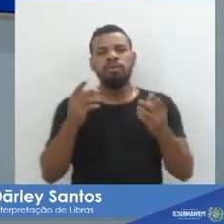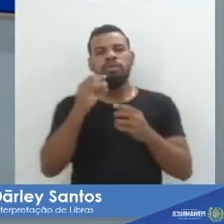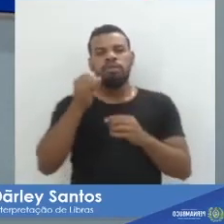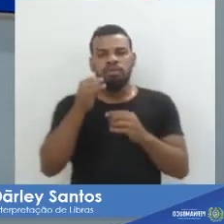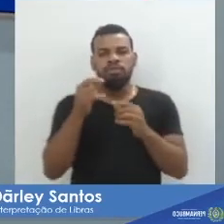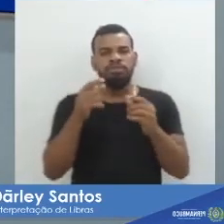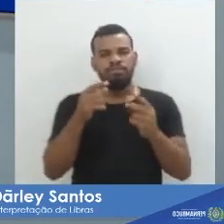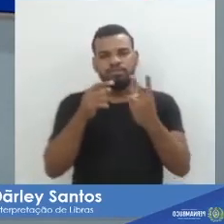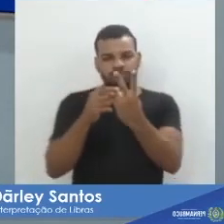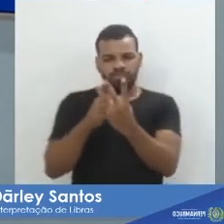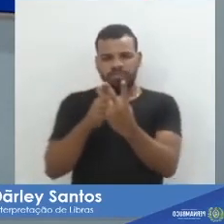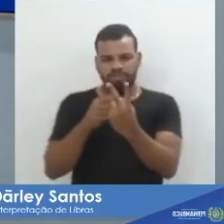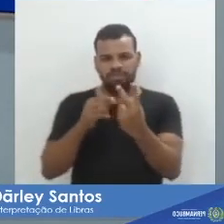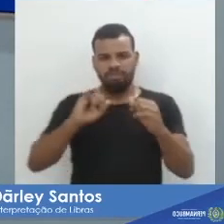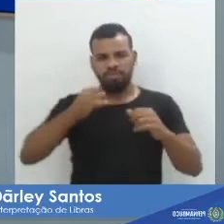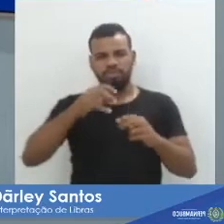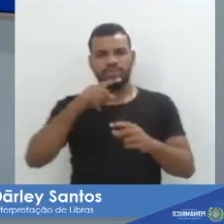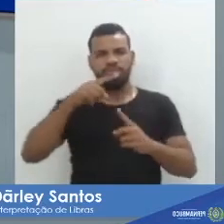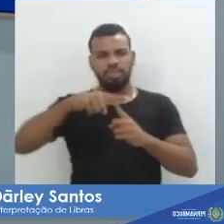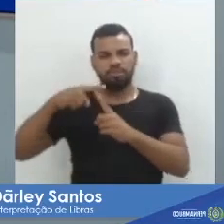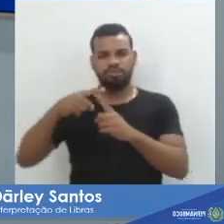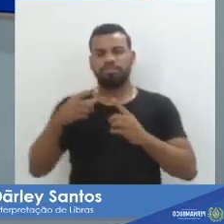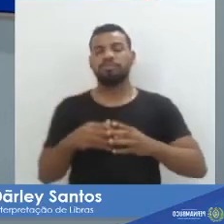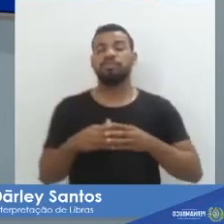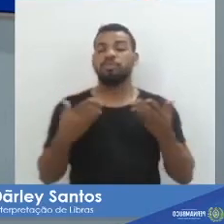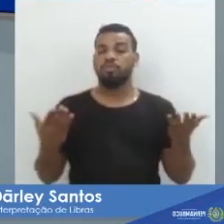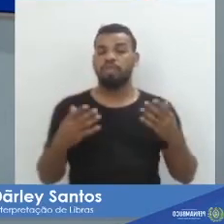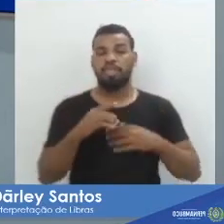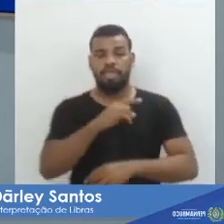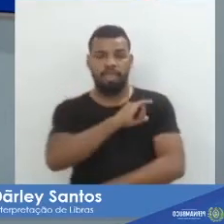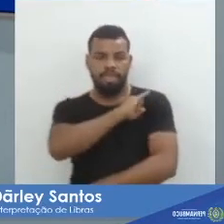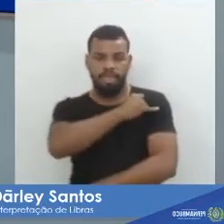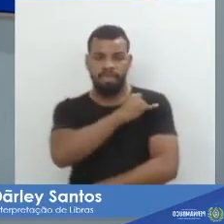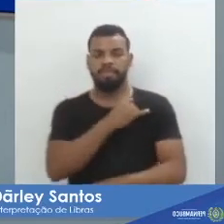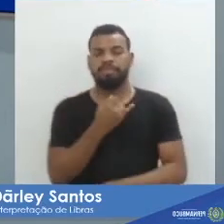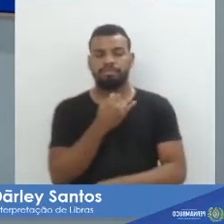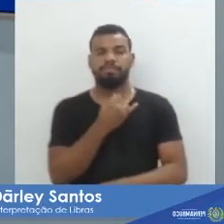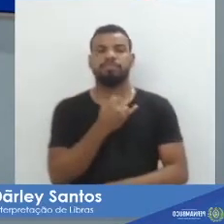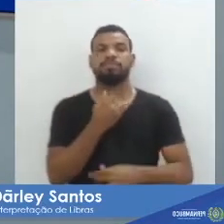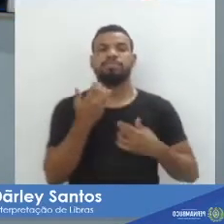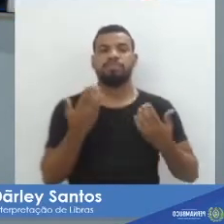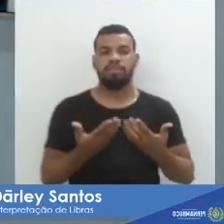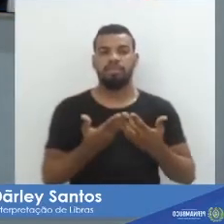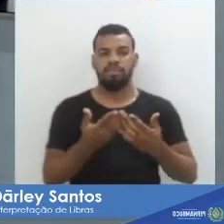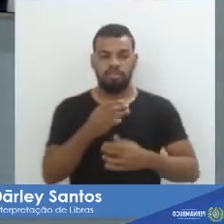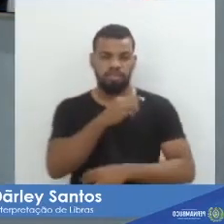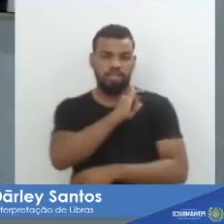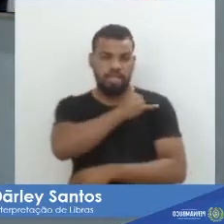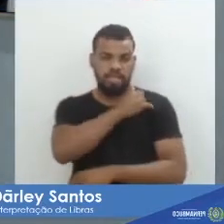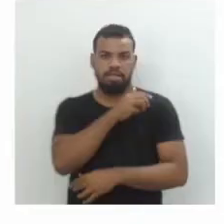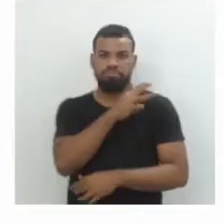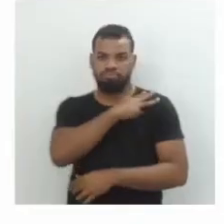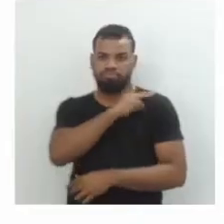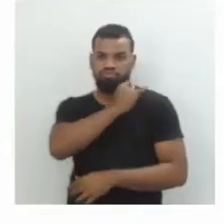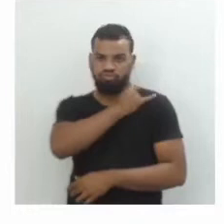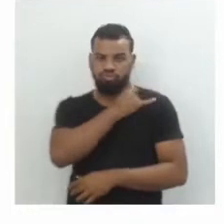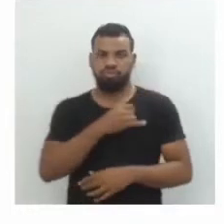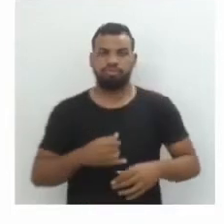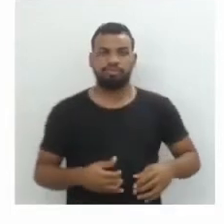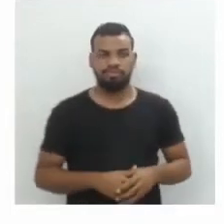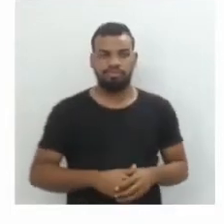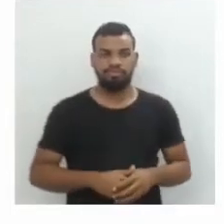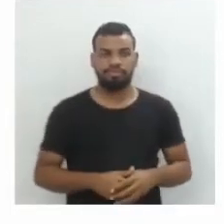modalidade EJA, módulo 3. Eu me chamo Cláudia Daniele, sou professora de matemática, então vamos lá. É